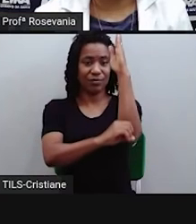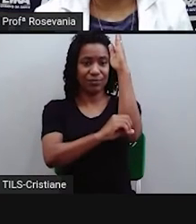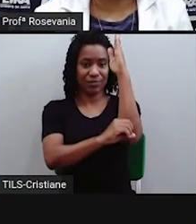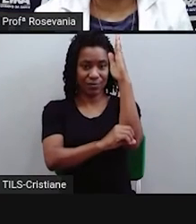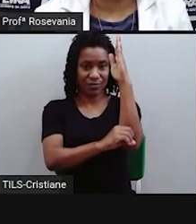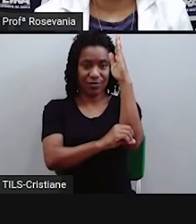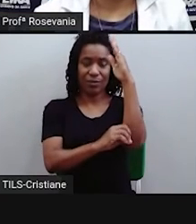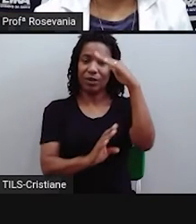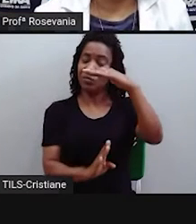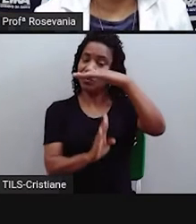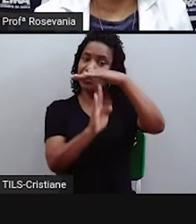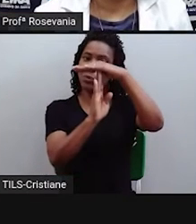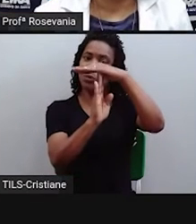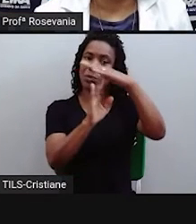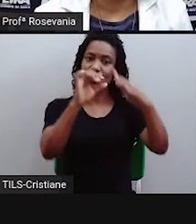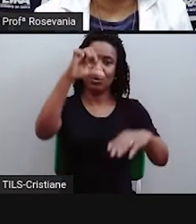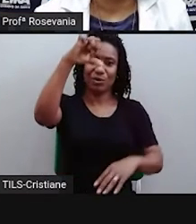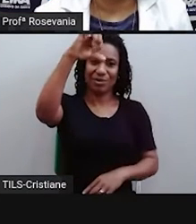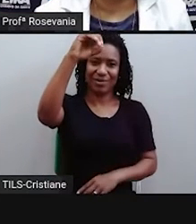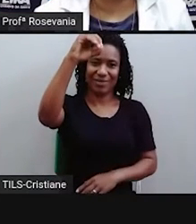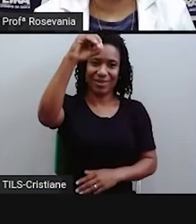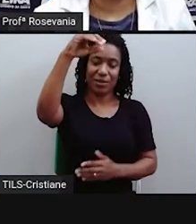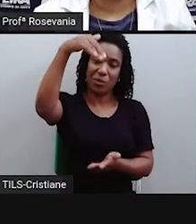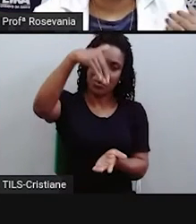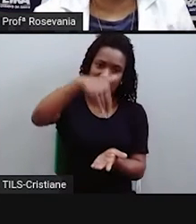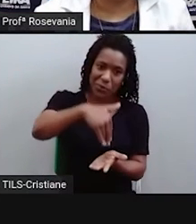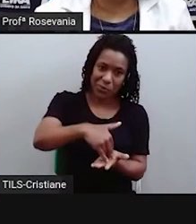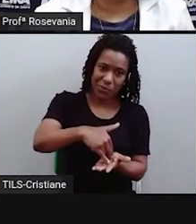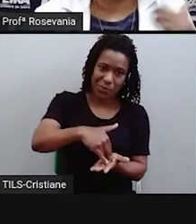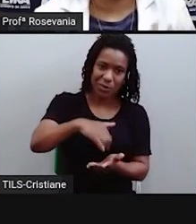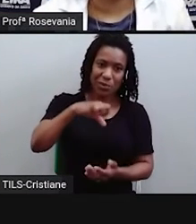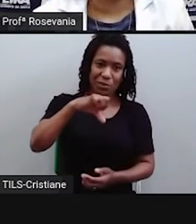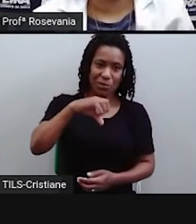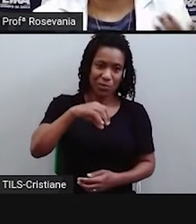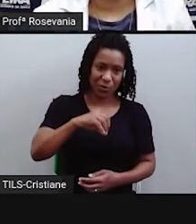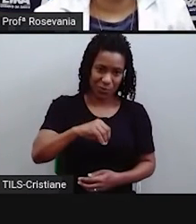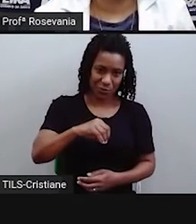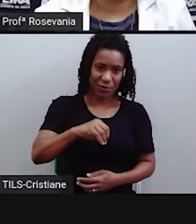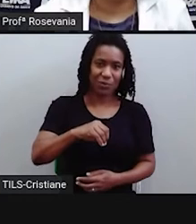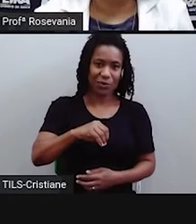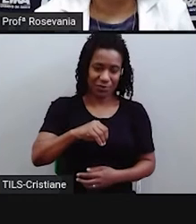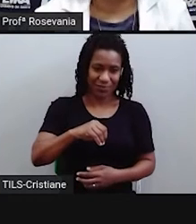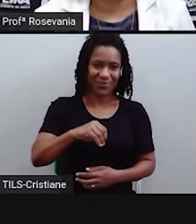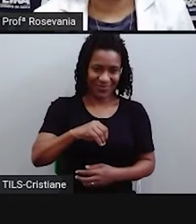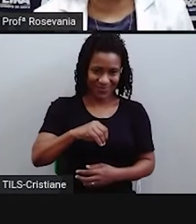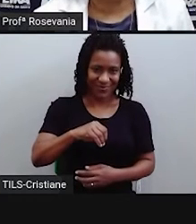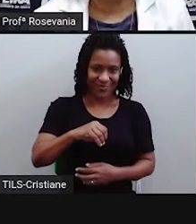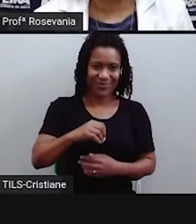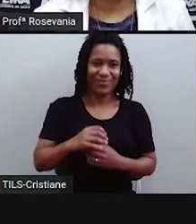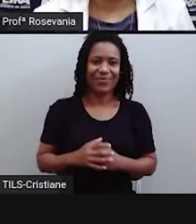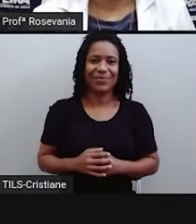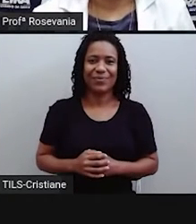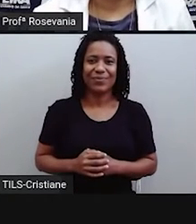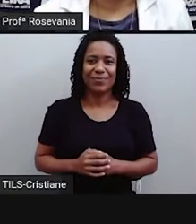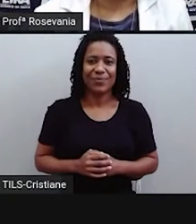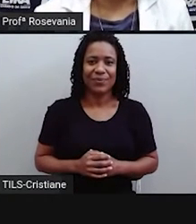norte ou sul, vai diminuindo o círculo, embora vá aumentando o número da latitude.